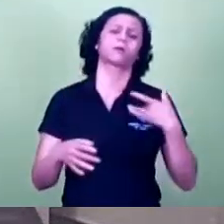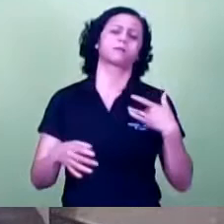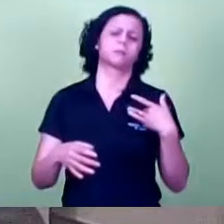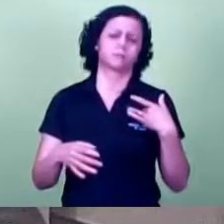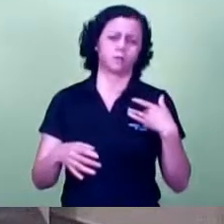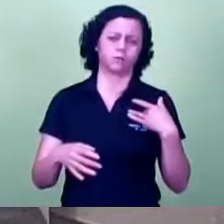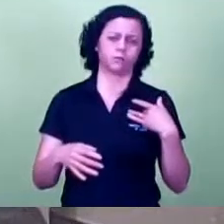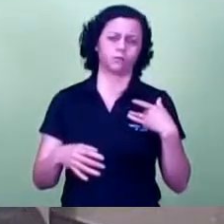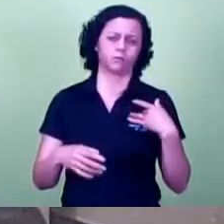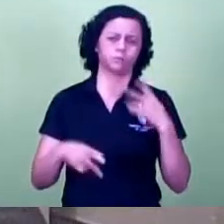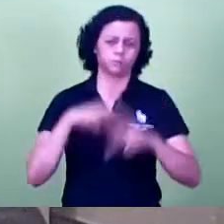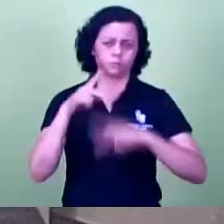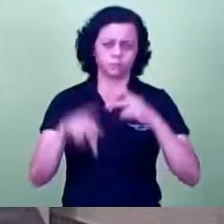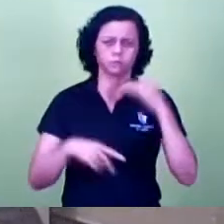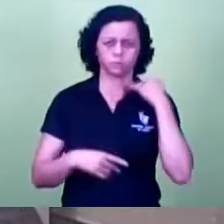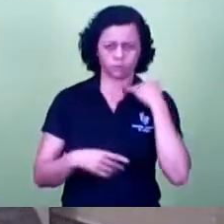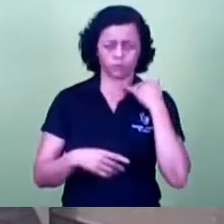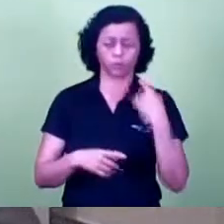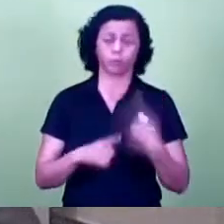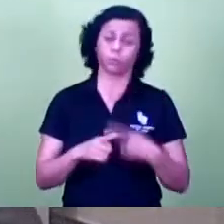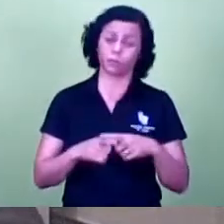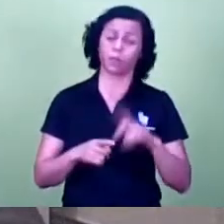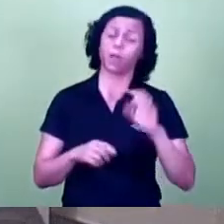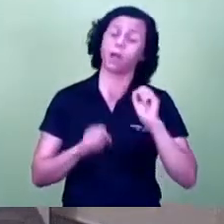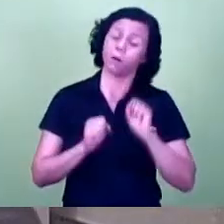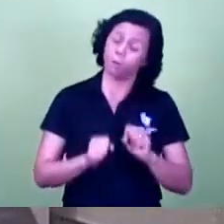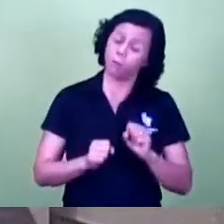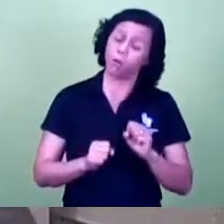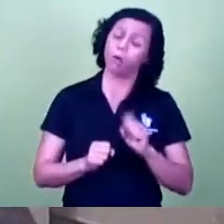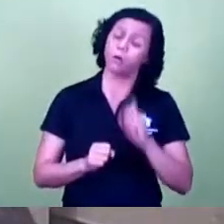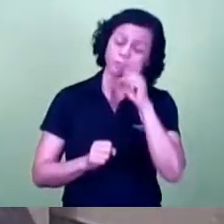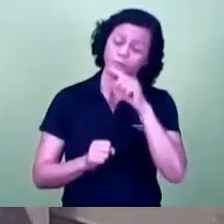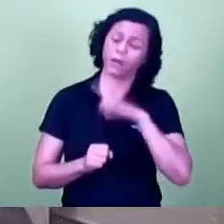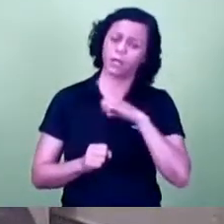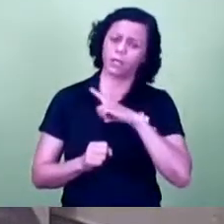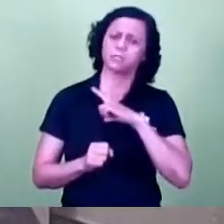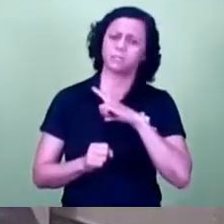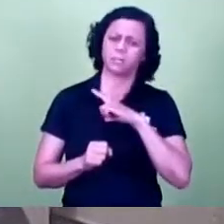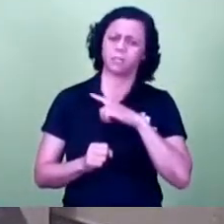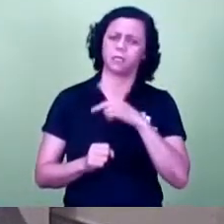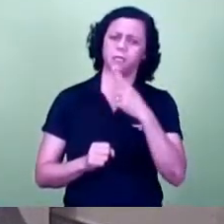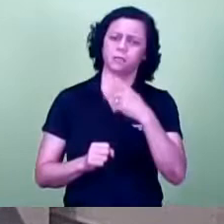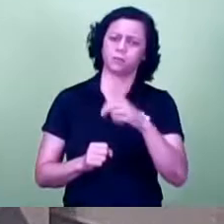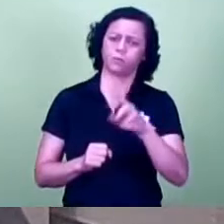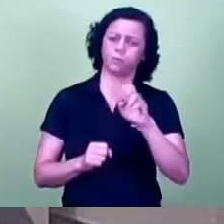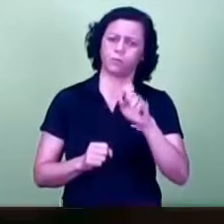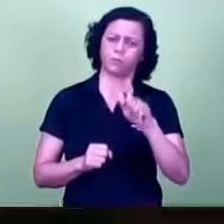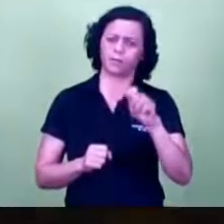inconsistências que foram elencadas aqui nessa manifestação. Senhor presidente, pela atenção, muito obrigado.